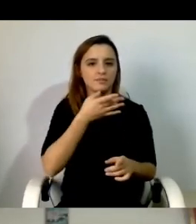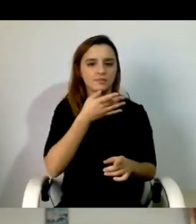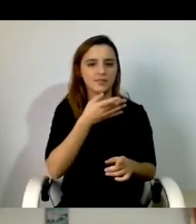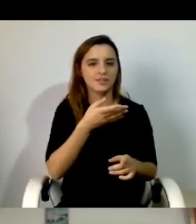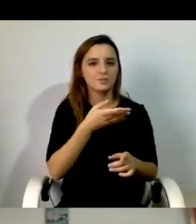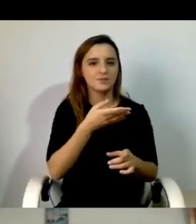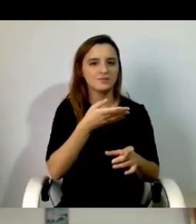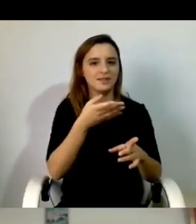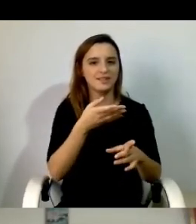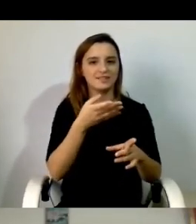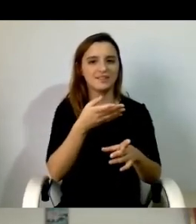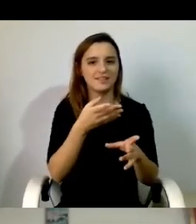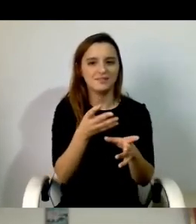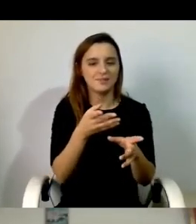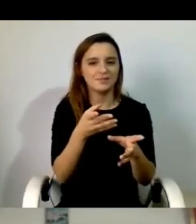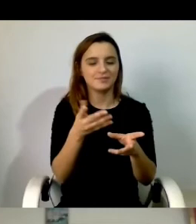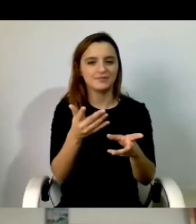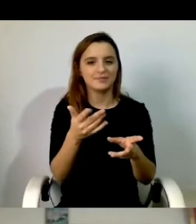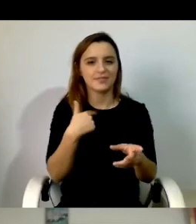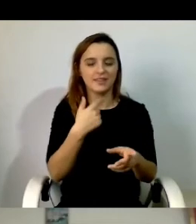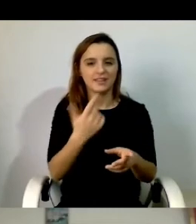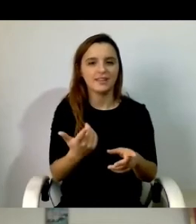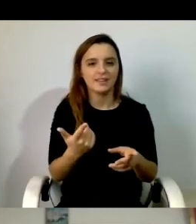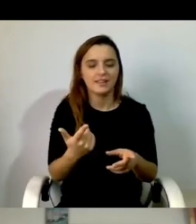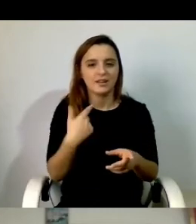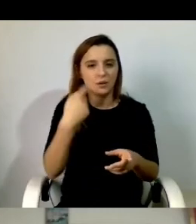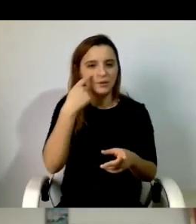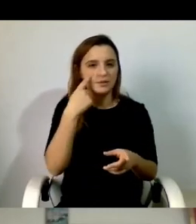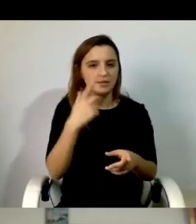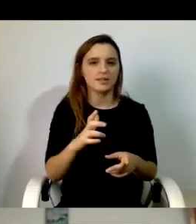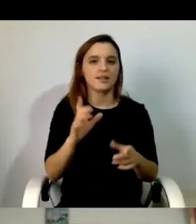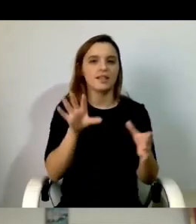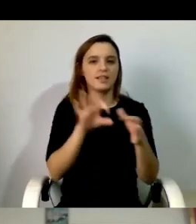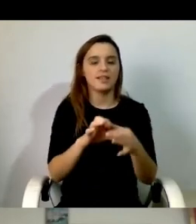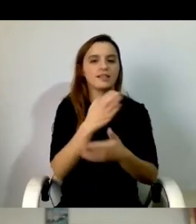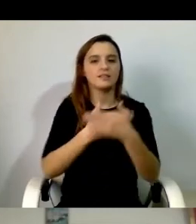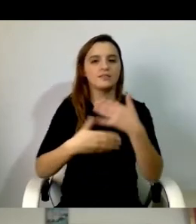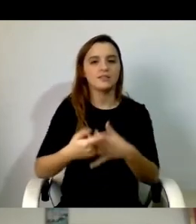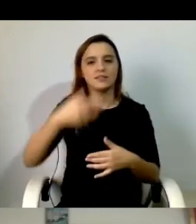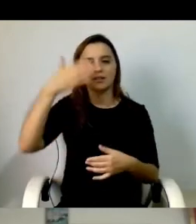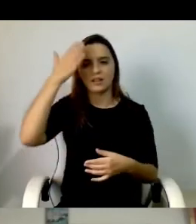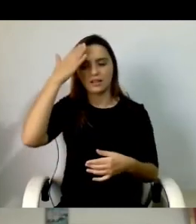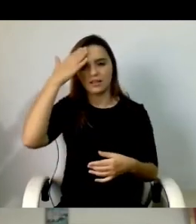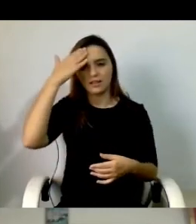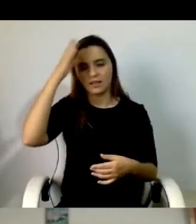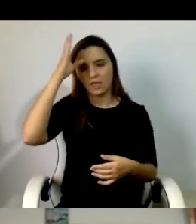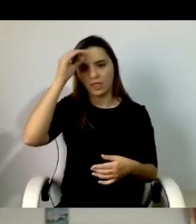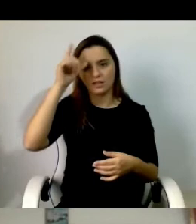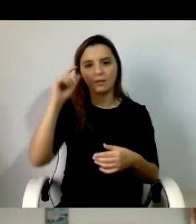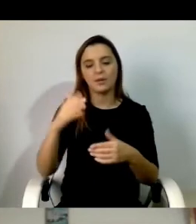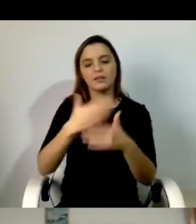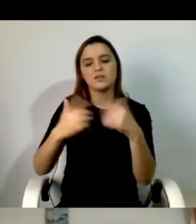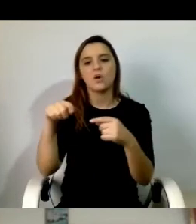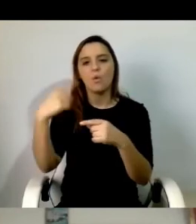é eu obviamente sou do meu conhecimento e decido mais sobre a deficiência intelectual e multideficiência não tanto sobre outras tipologias de